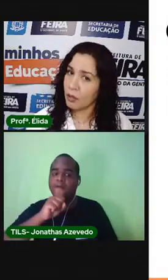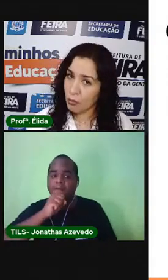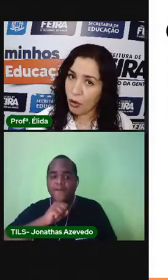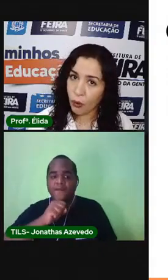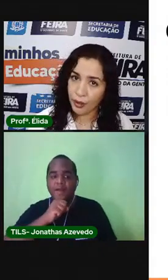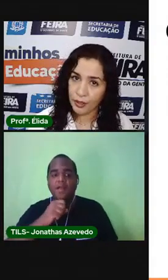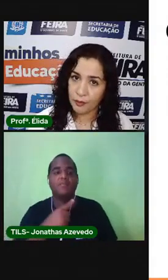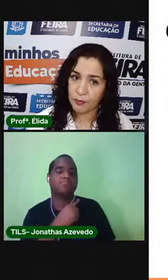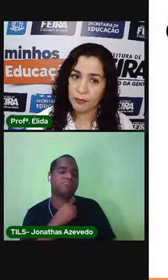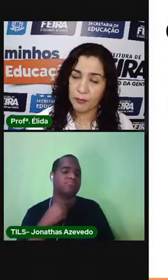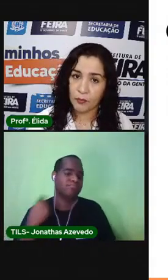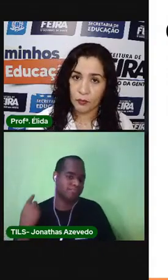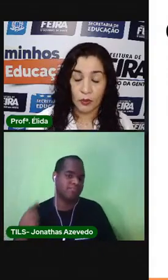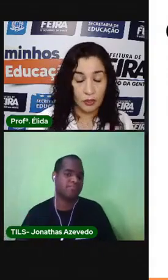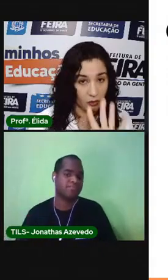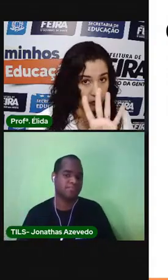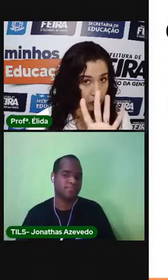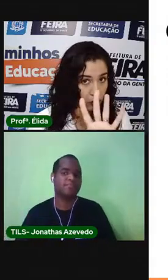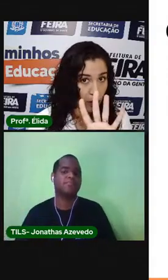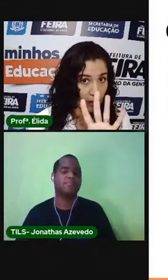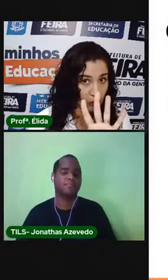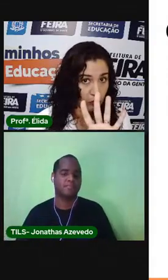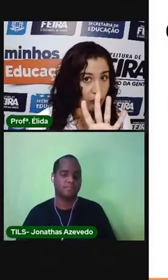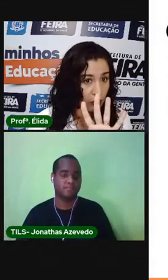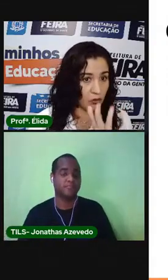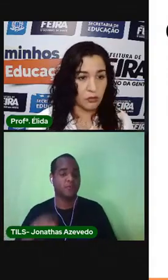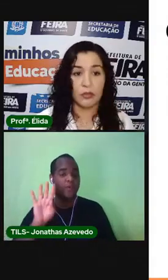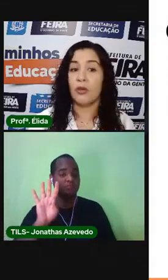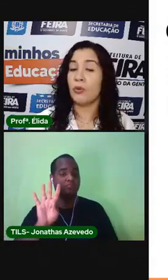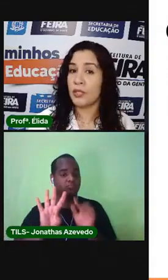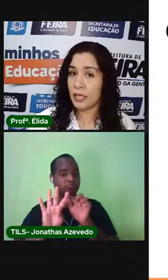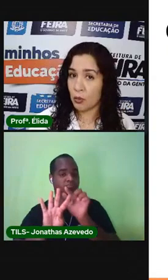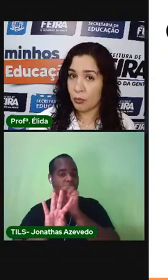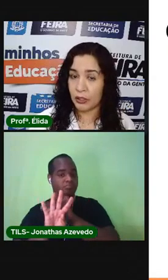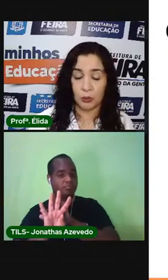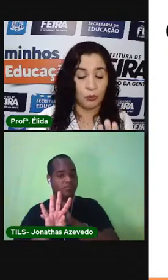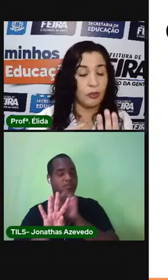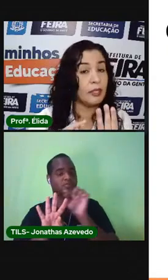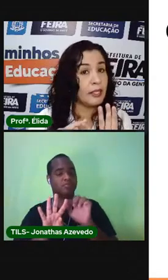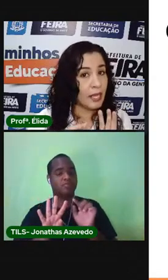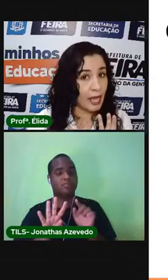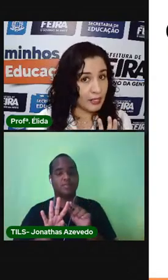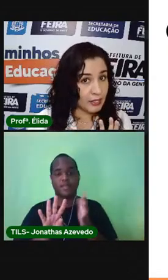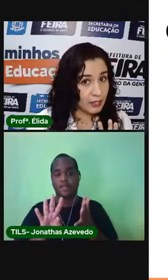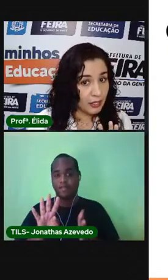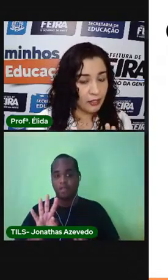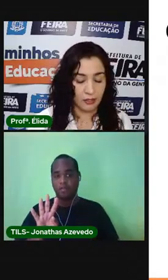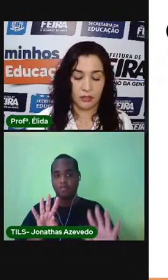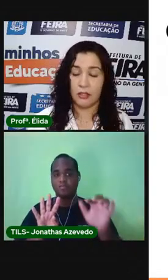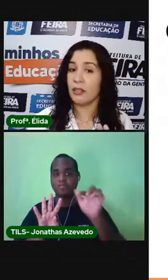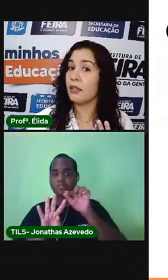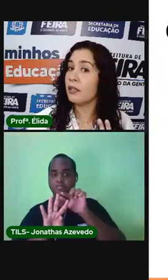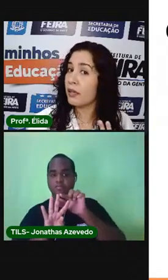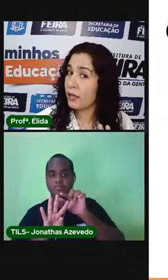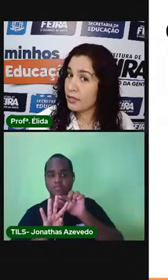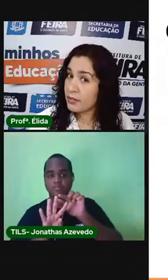e morre. Quatro, viu? O ser humano nasce,